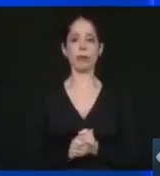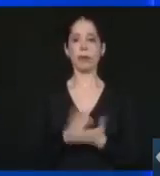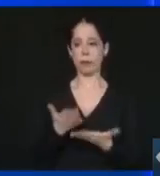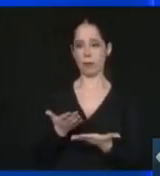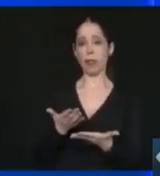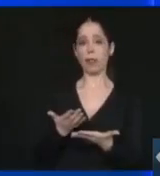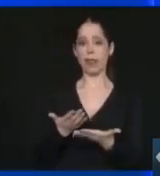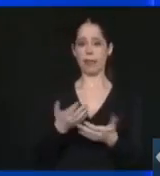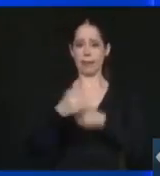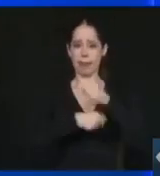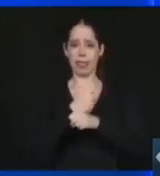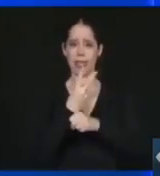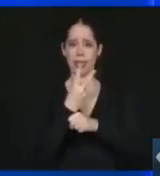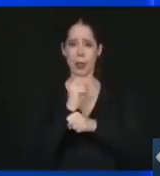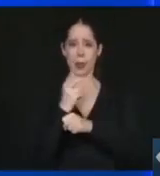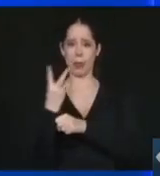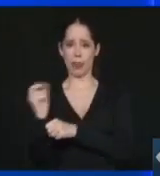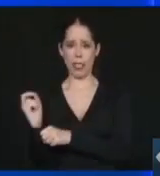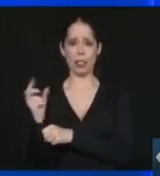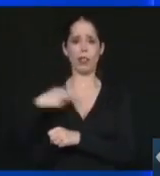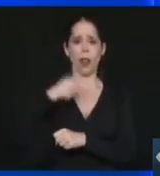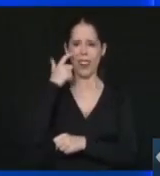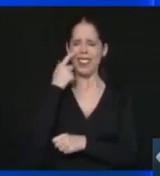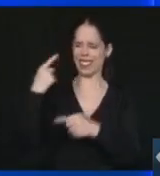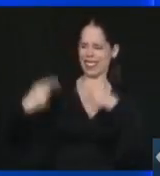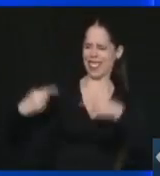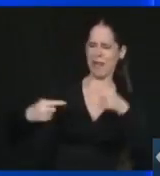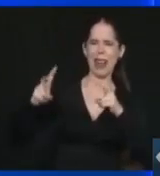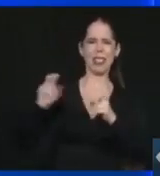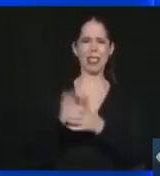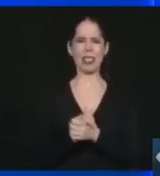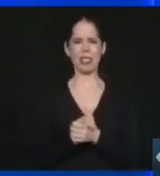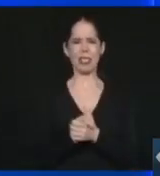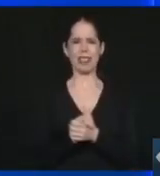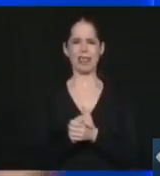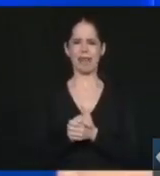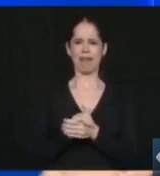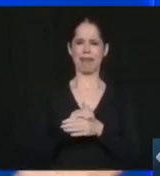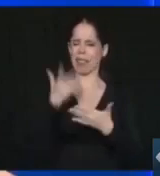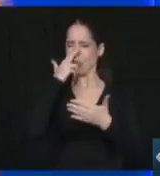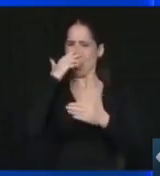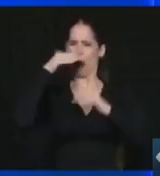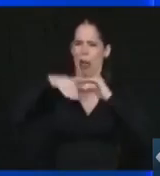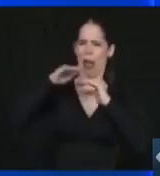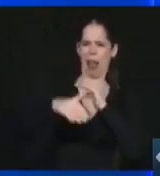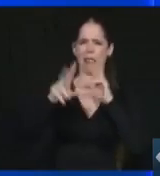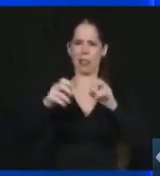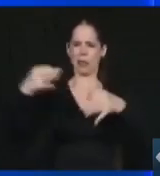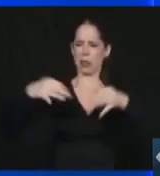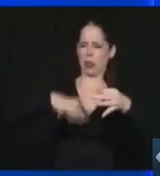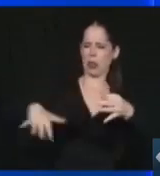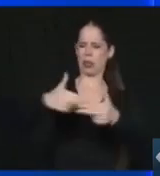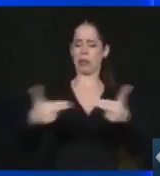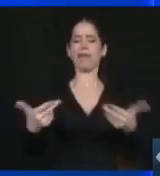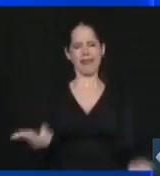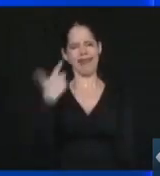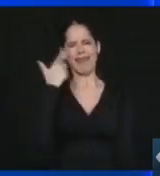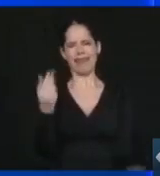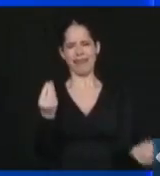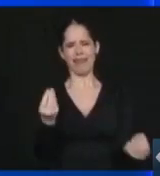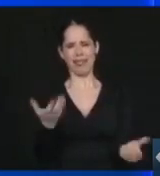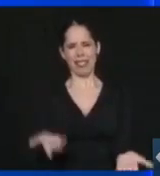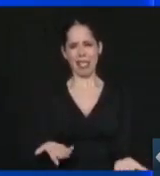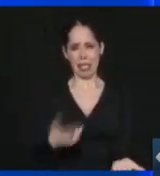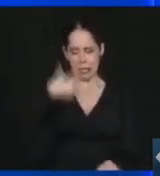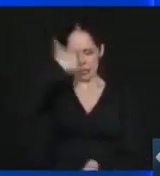Em pleno 2020, a gente está vendo o debate sobre instabilidade jurídica. Vejam só, basta ter uma mulher que pode ser a